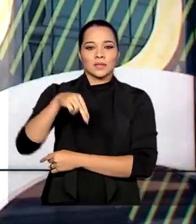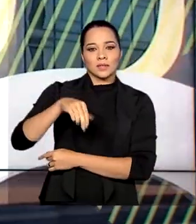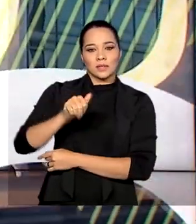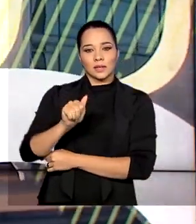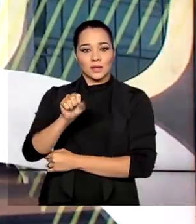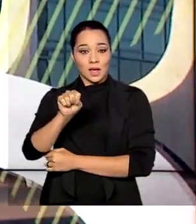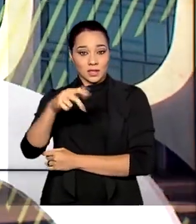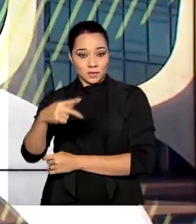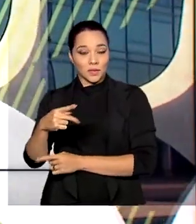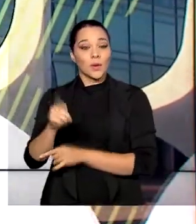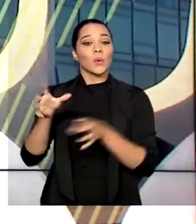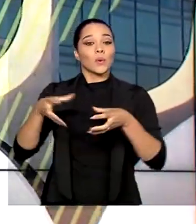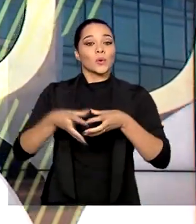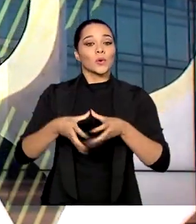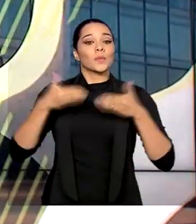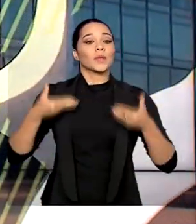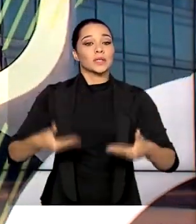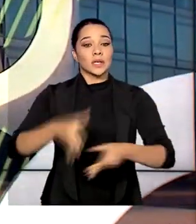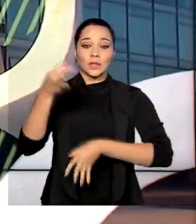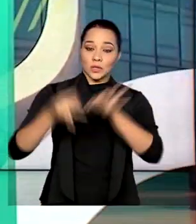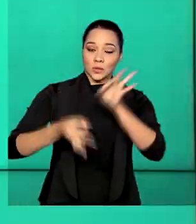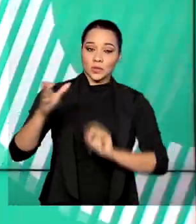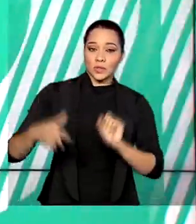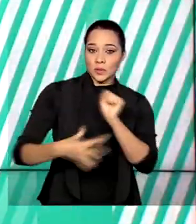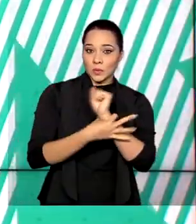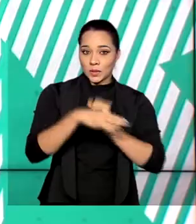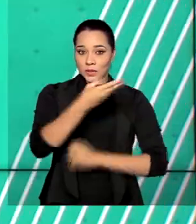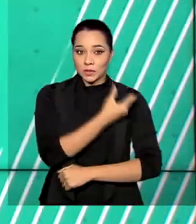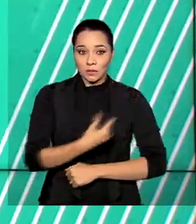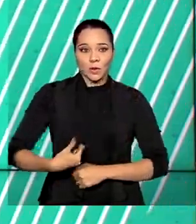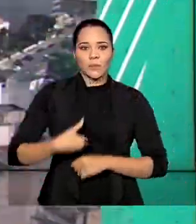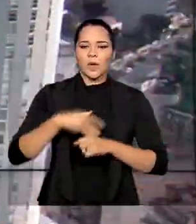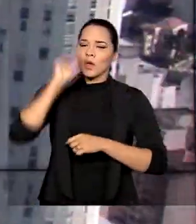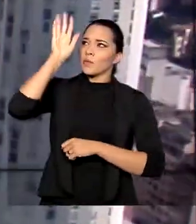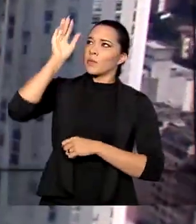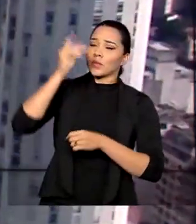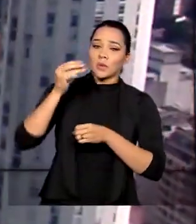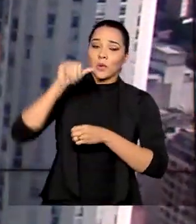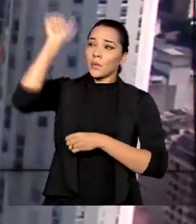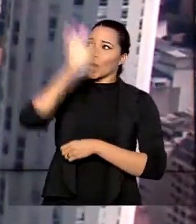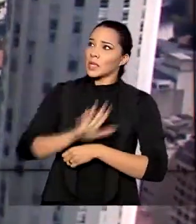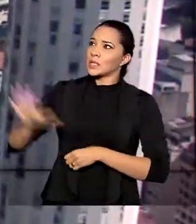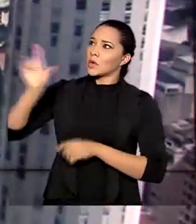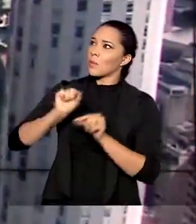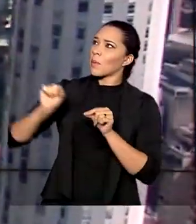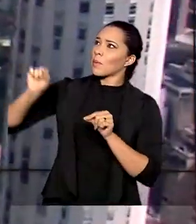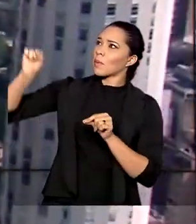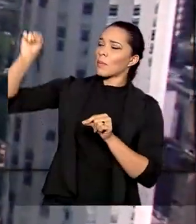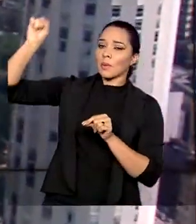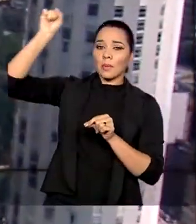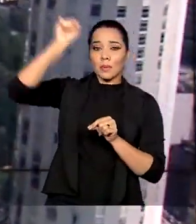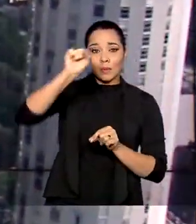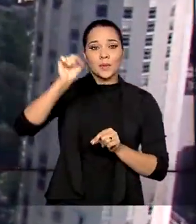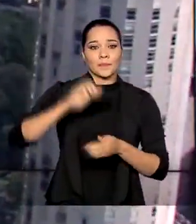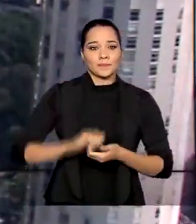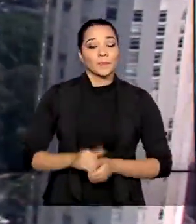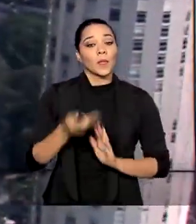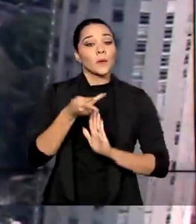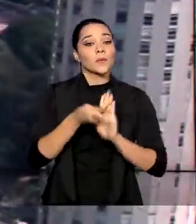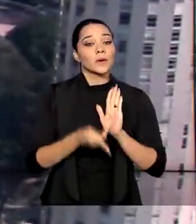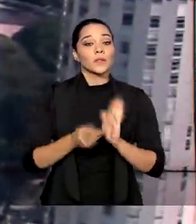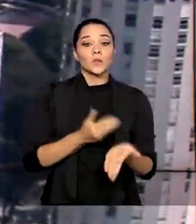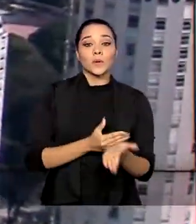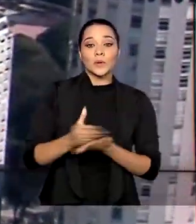Itinerante. Uma equipe do Ministério da Justiça e Segurança Pública vai percorrer cidades nas cinco regiões do país. O projeto